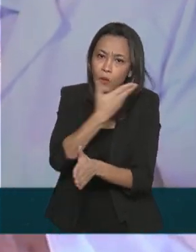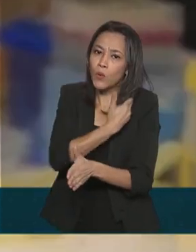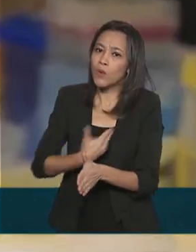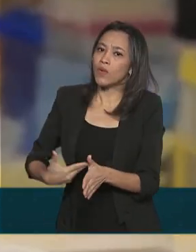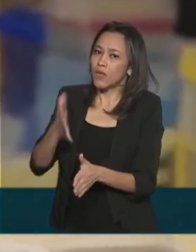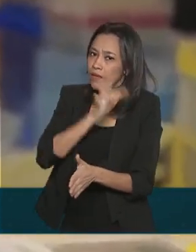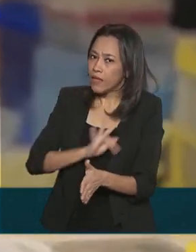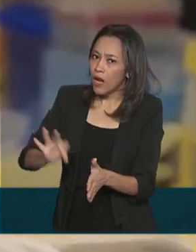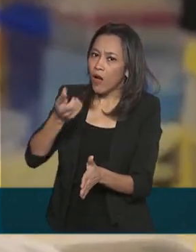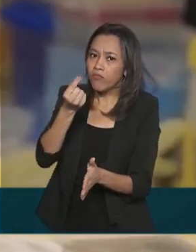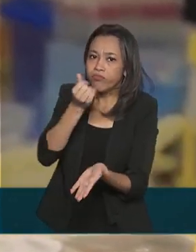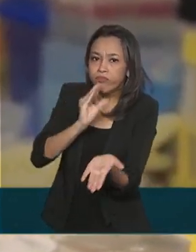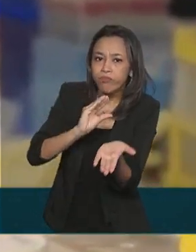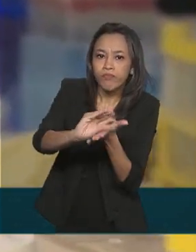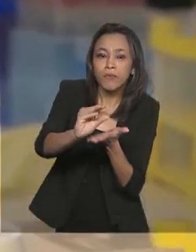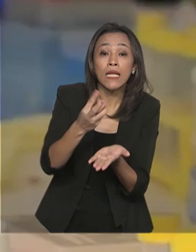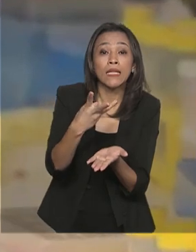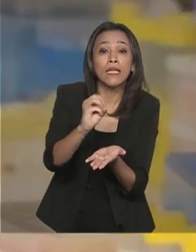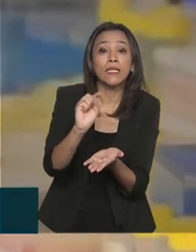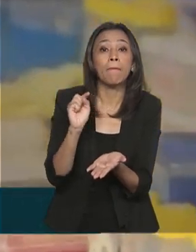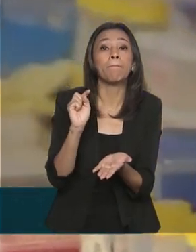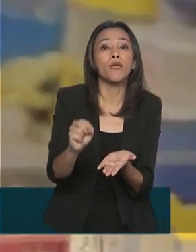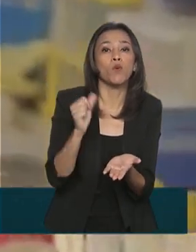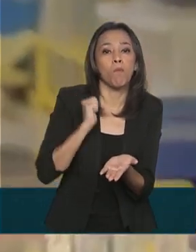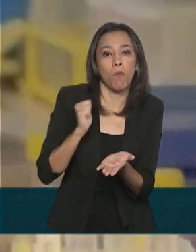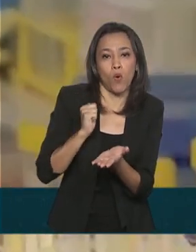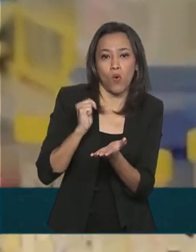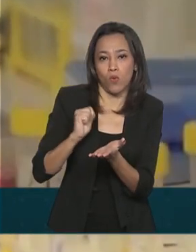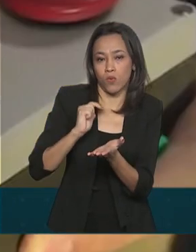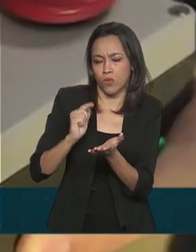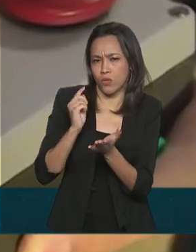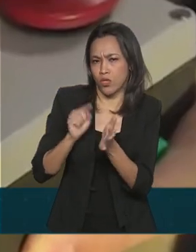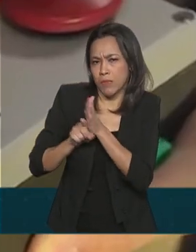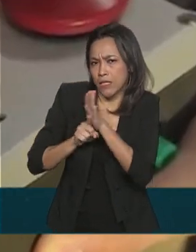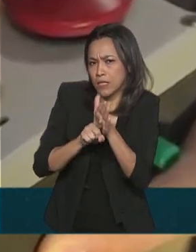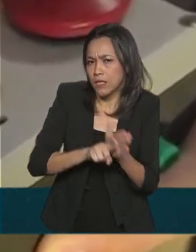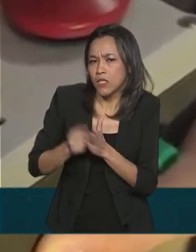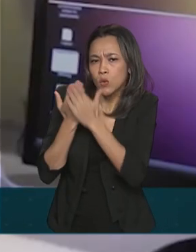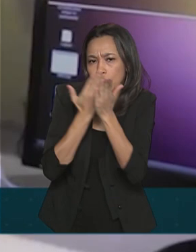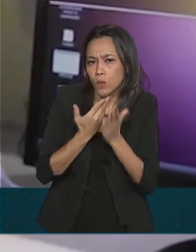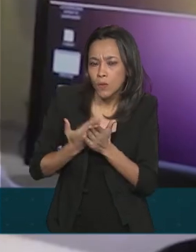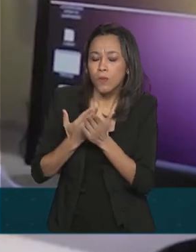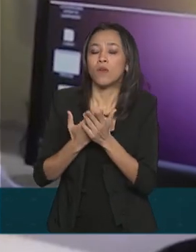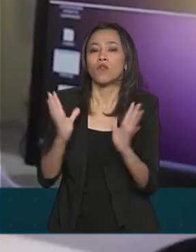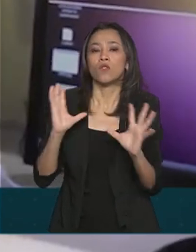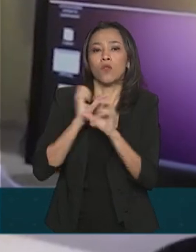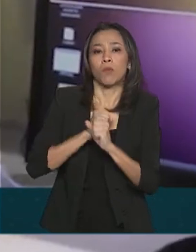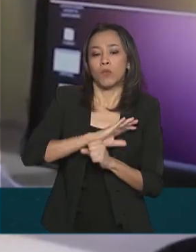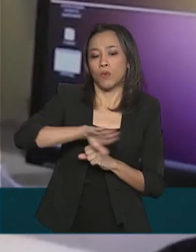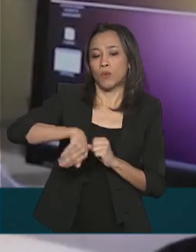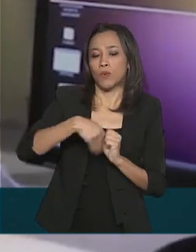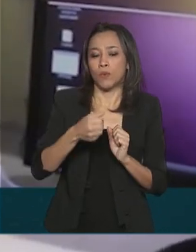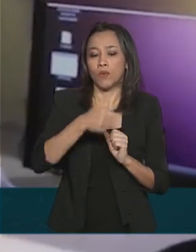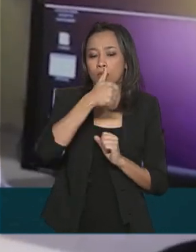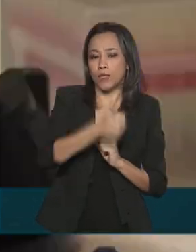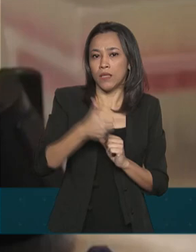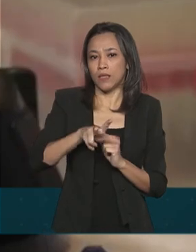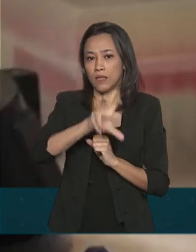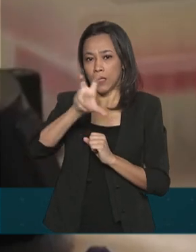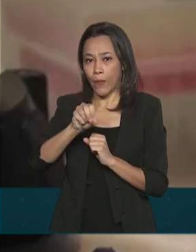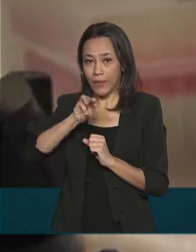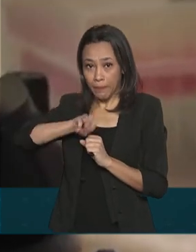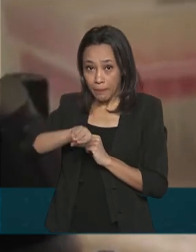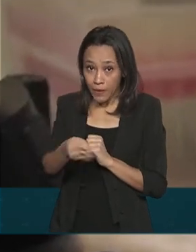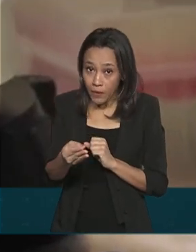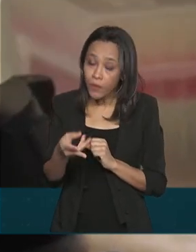oferecendo 30 mil bolsas de iniciação científica. Um investimento no valor total de 150 milhões